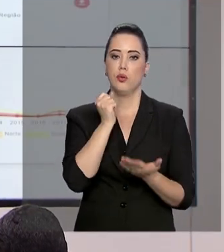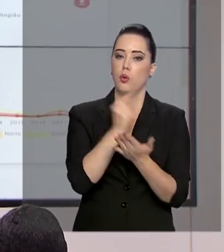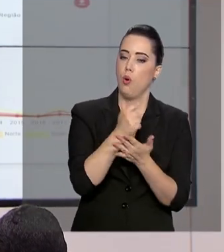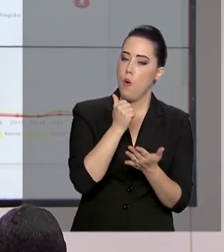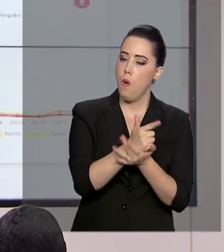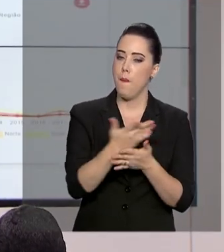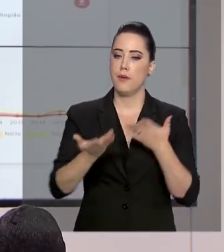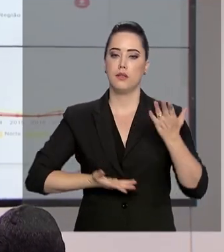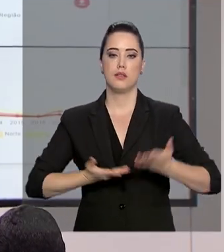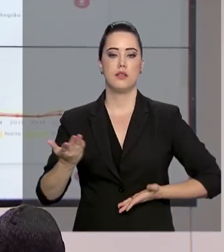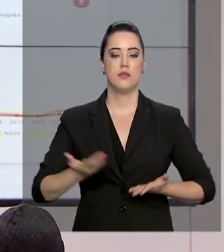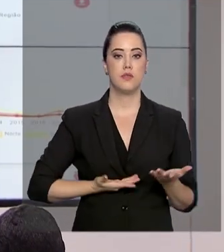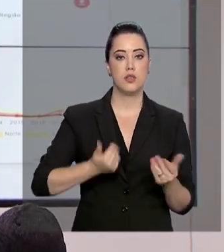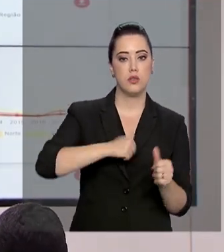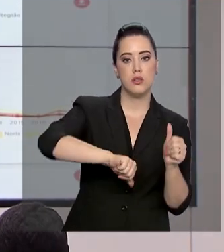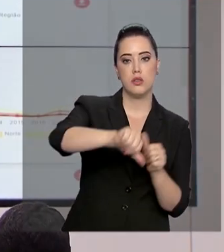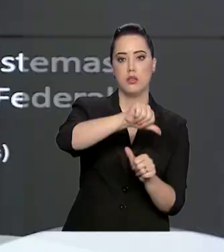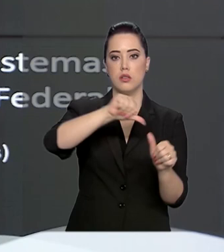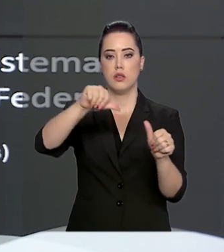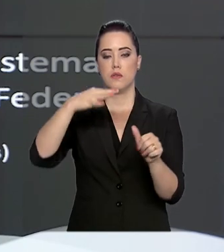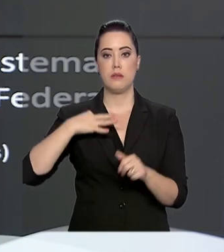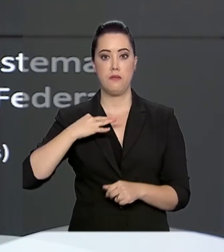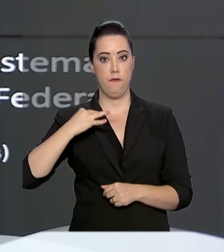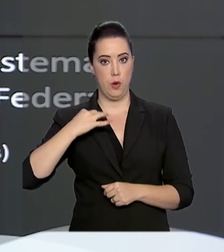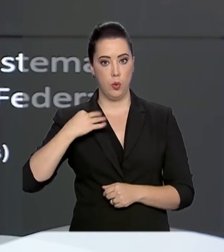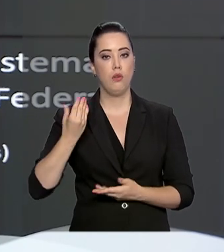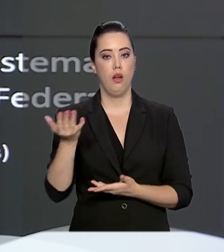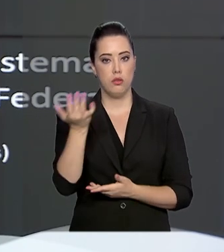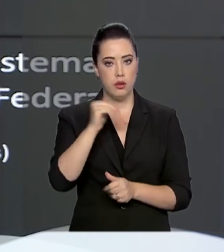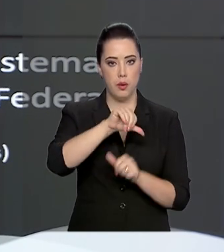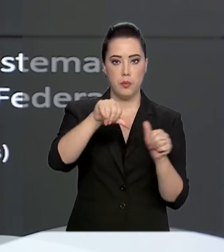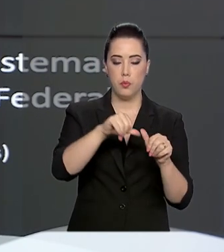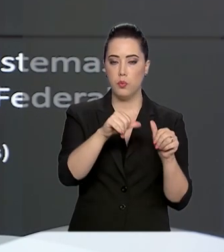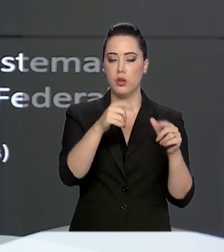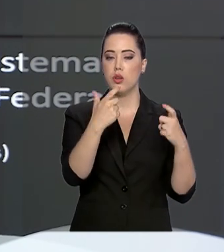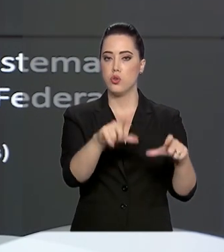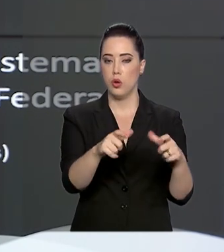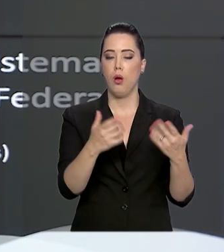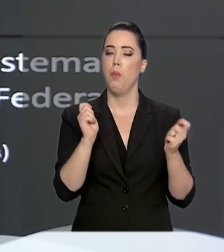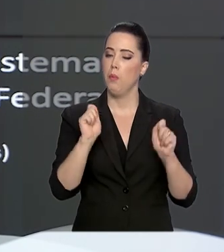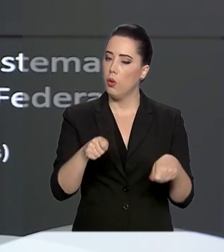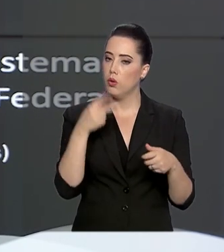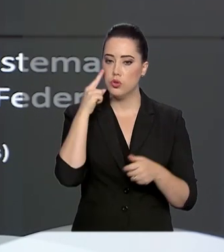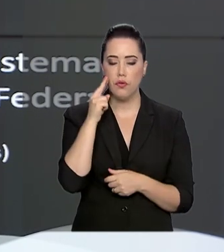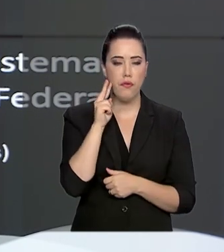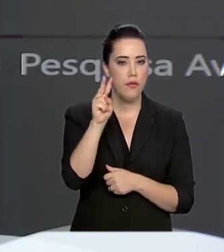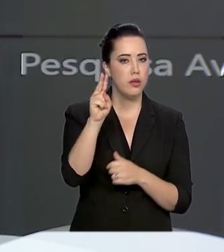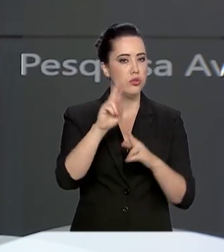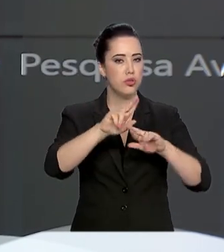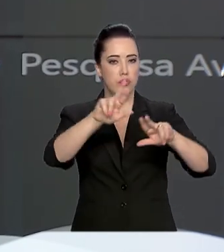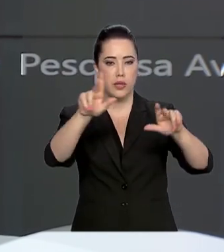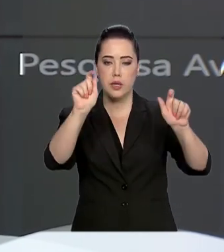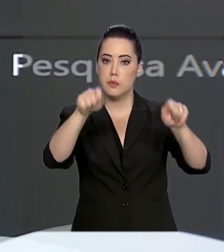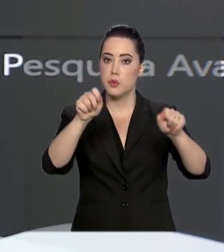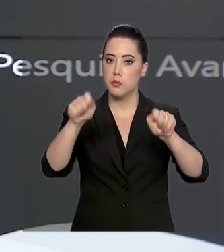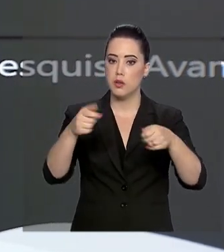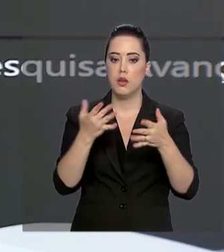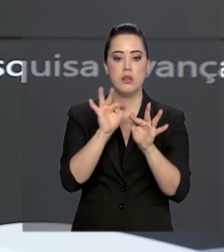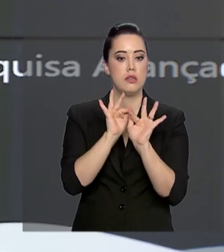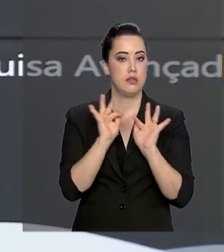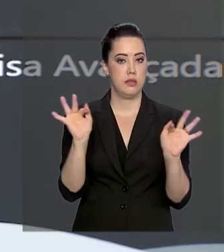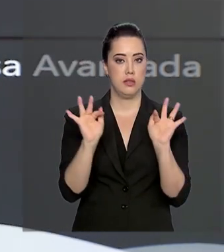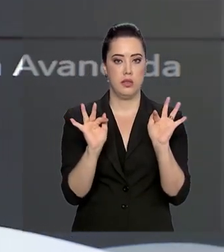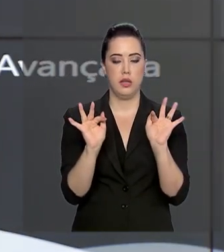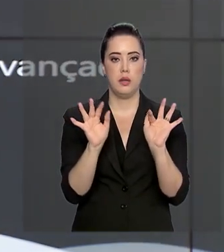serviços e transferências voluntárias. E o usuário pode escolher o modo de visualização. Uma mais simples, com